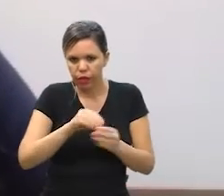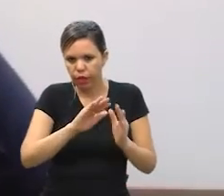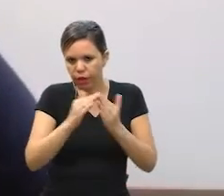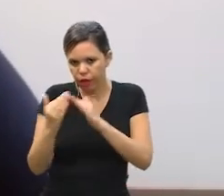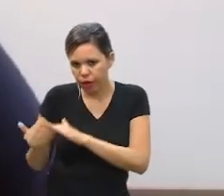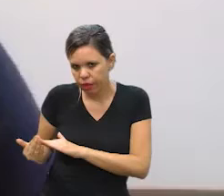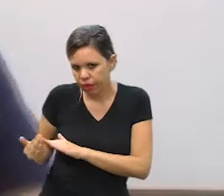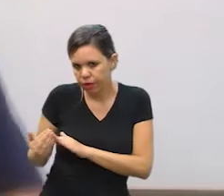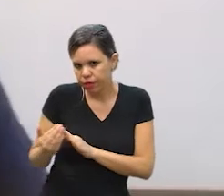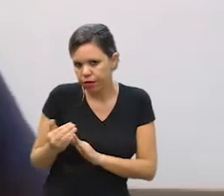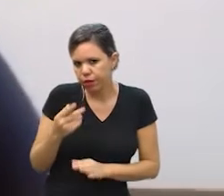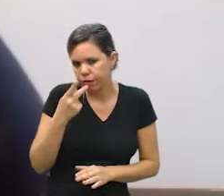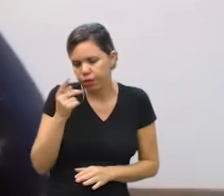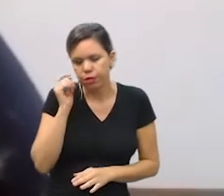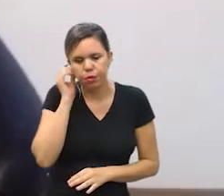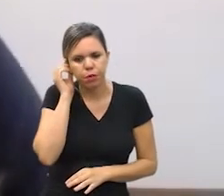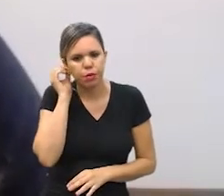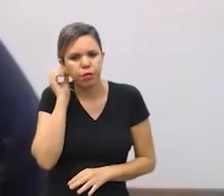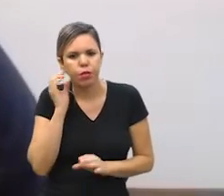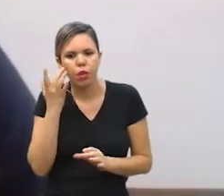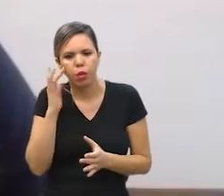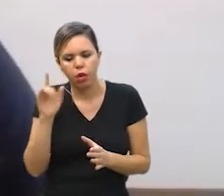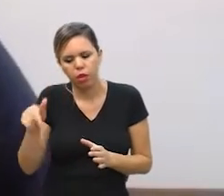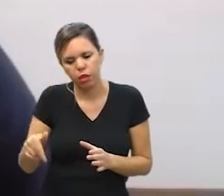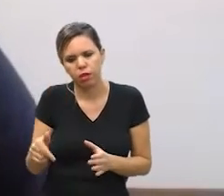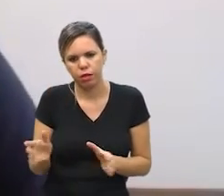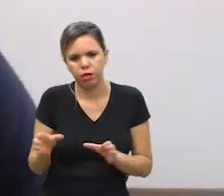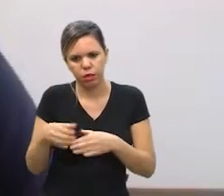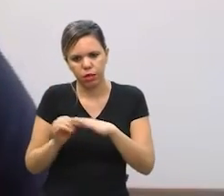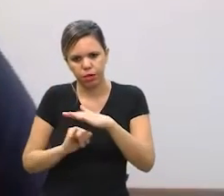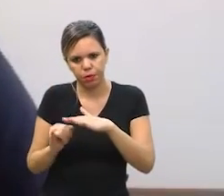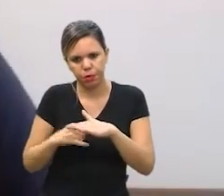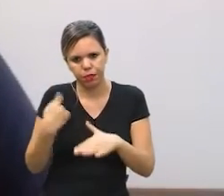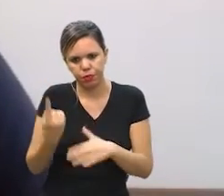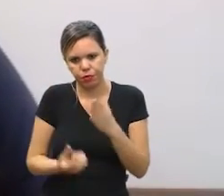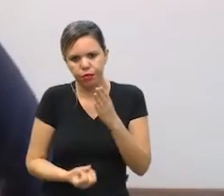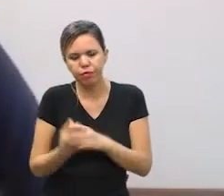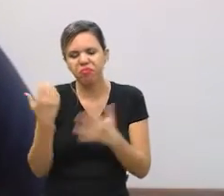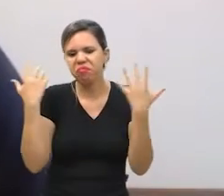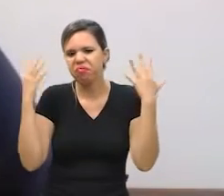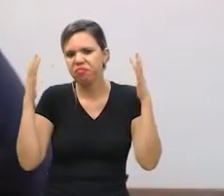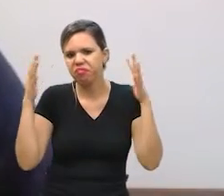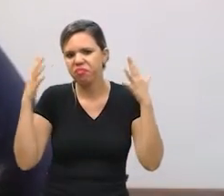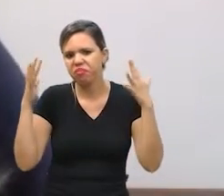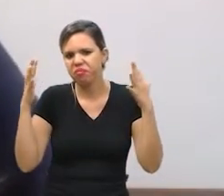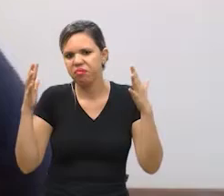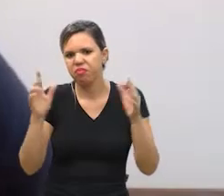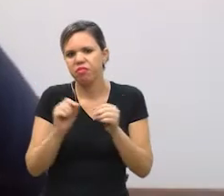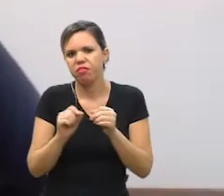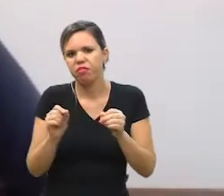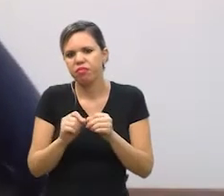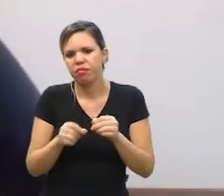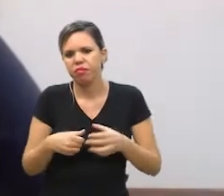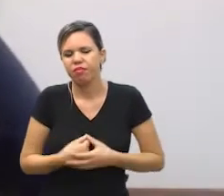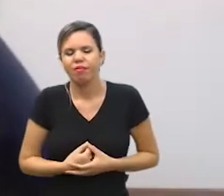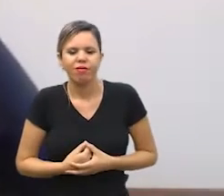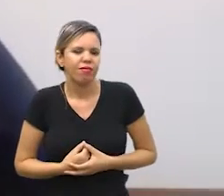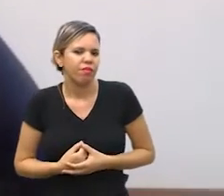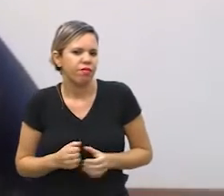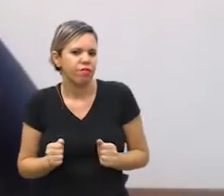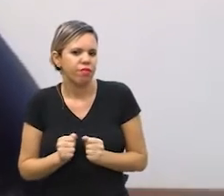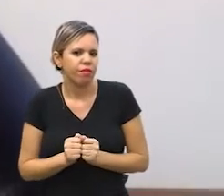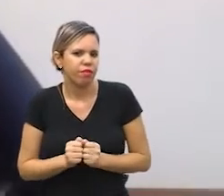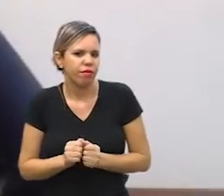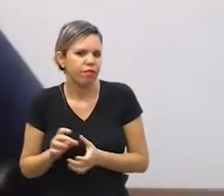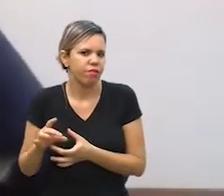favela então eu acho que a equipe do SAS está super de parabéns pelo que fez e foi